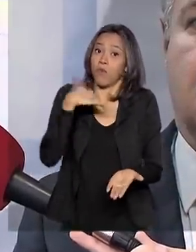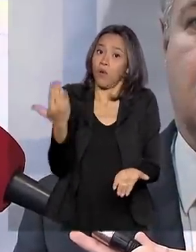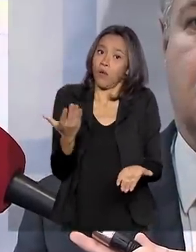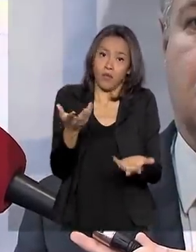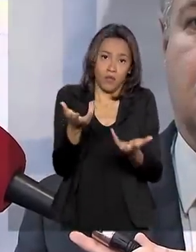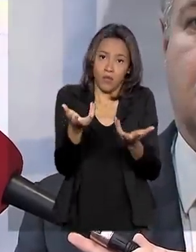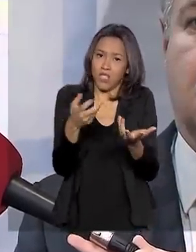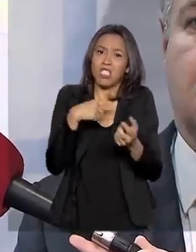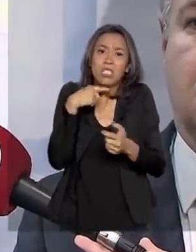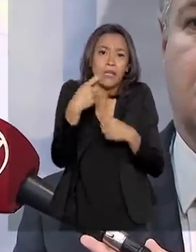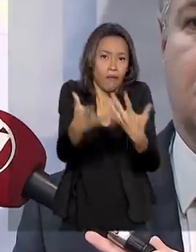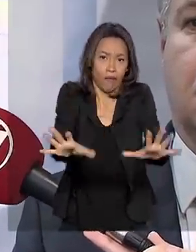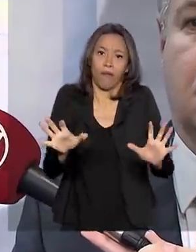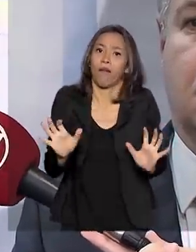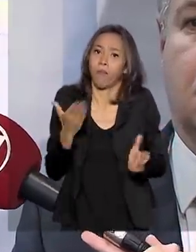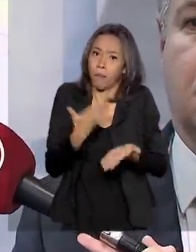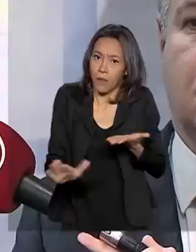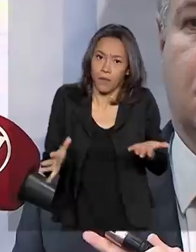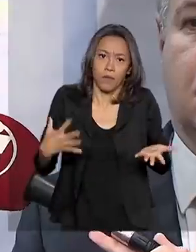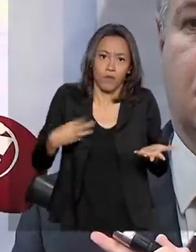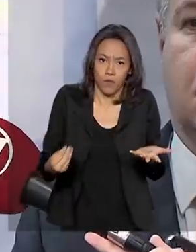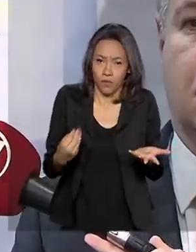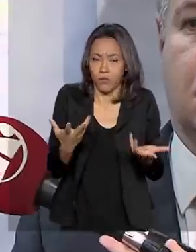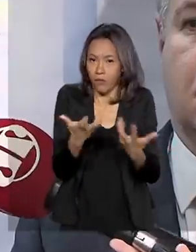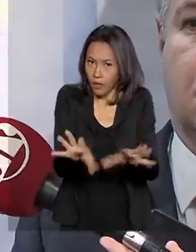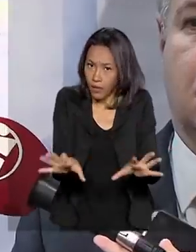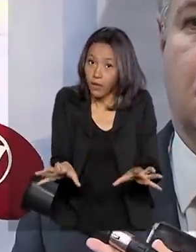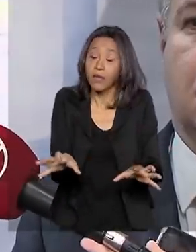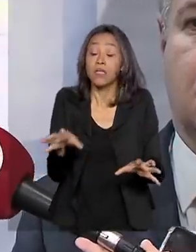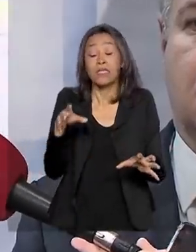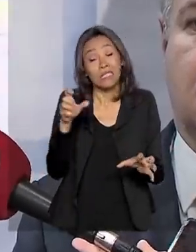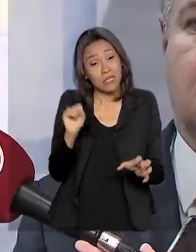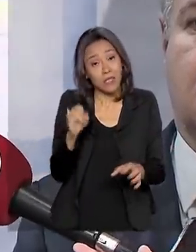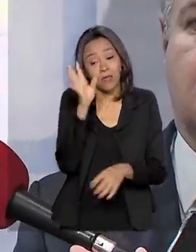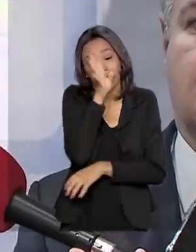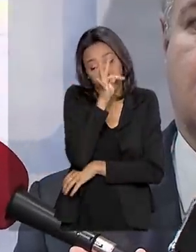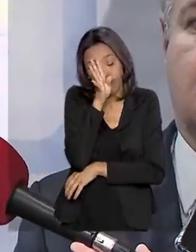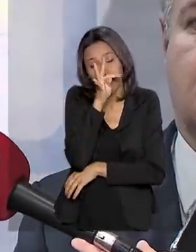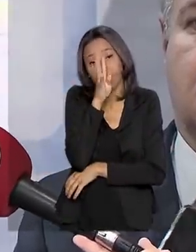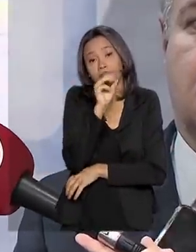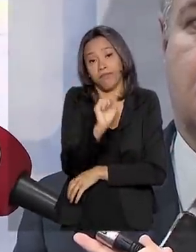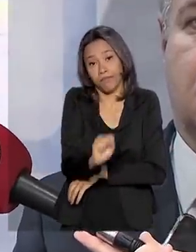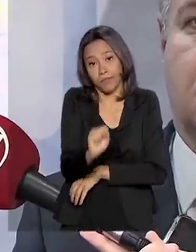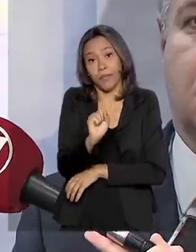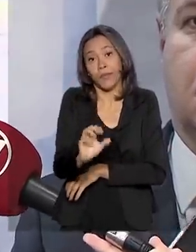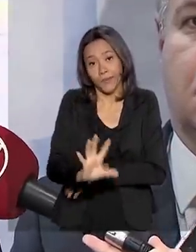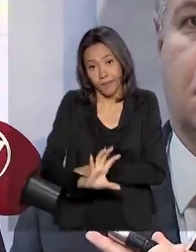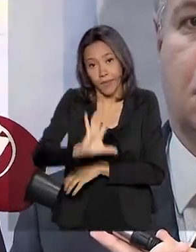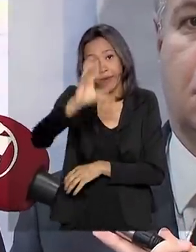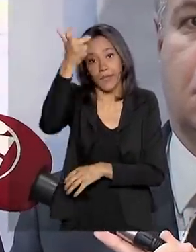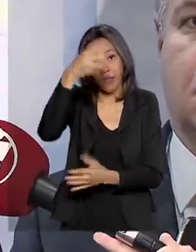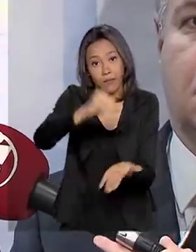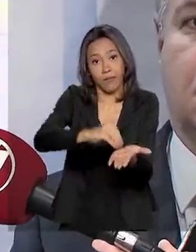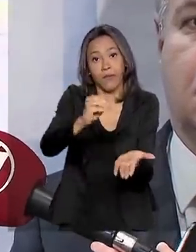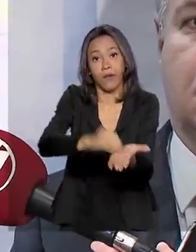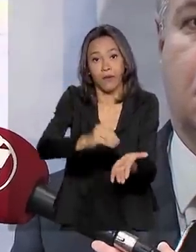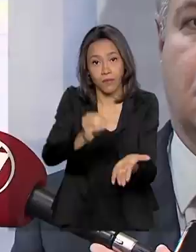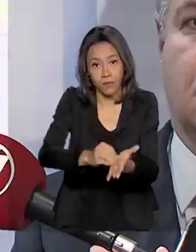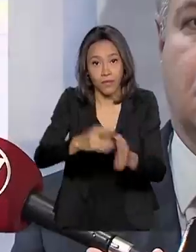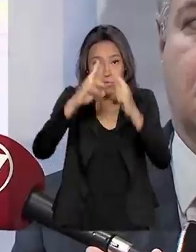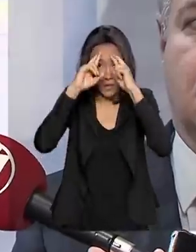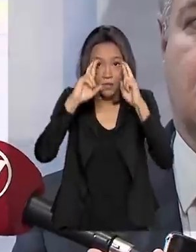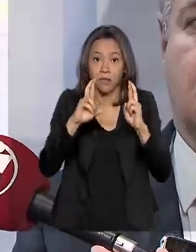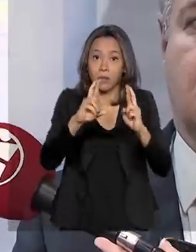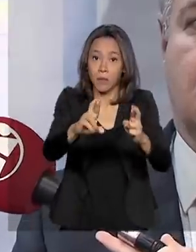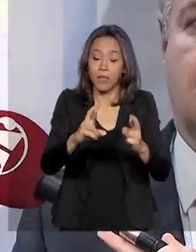a gente não deseja para ninguém, mas que a gente tem que alertar. Que essa negligência, esse esquecimento, essa falta de cumprir